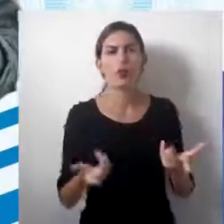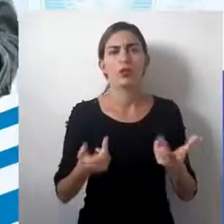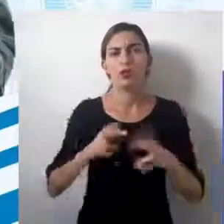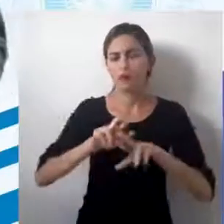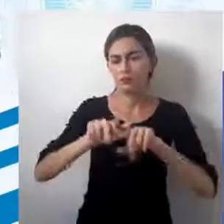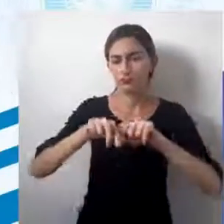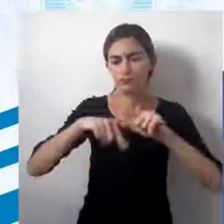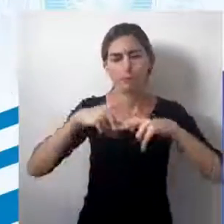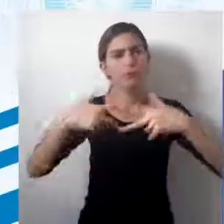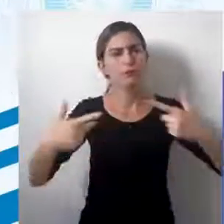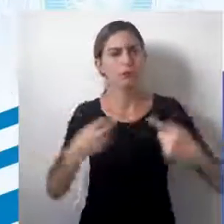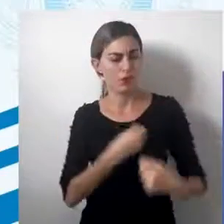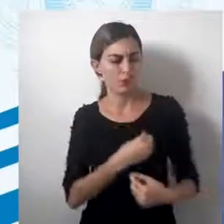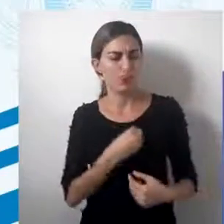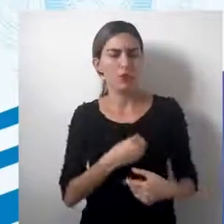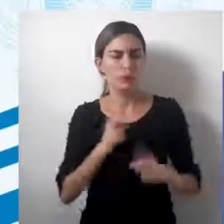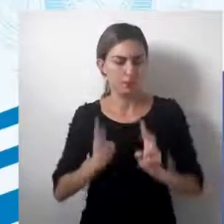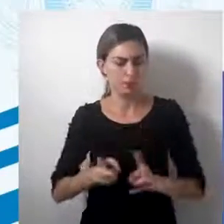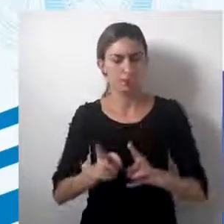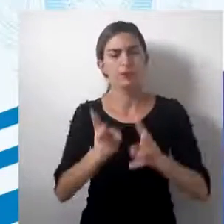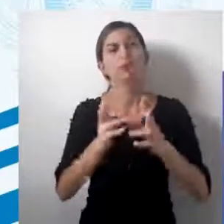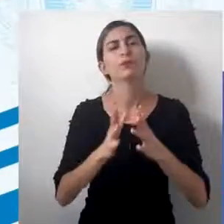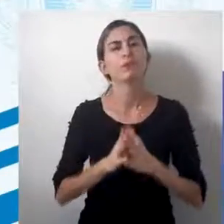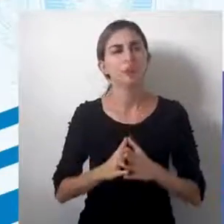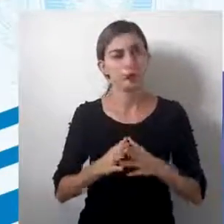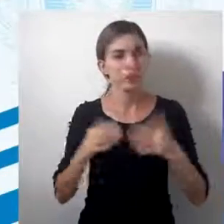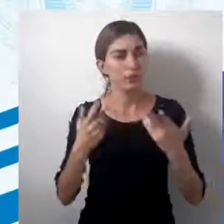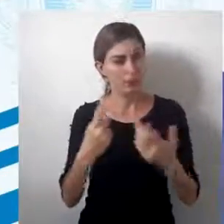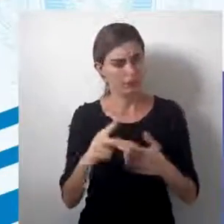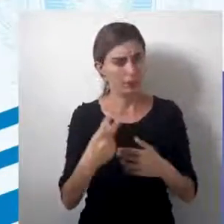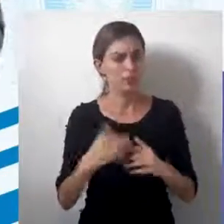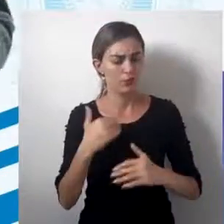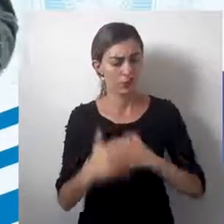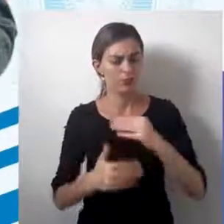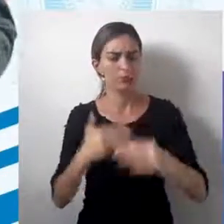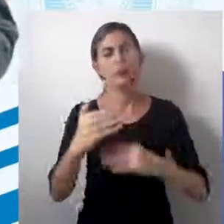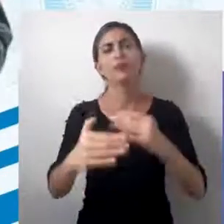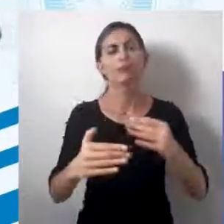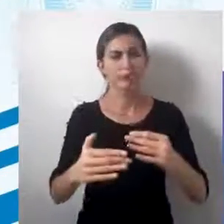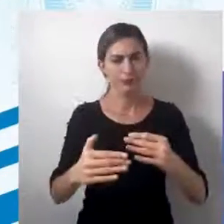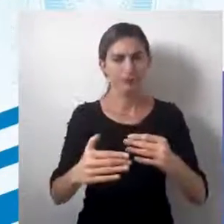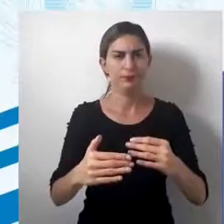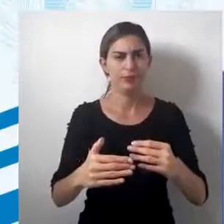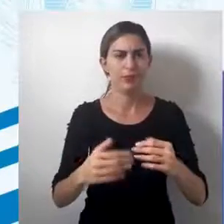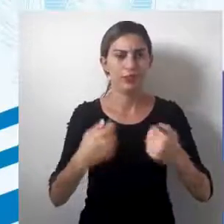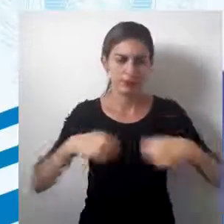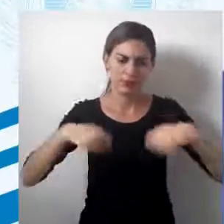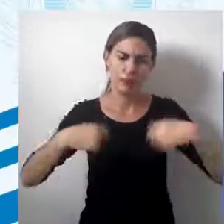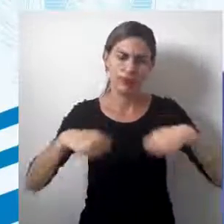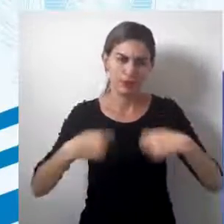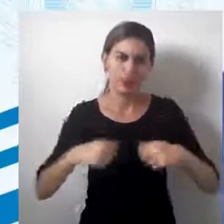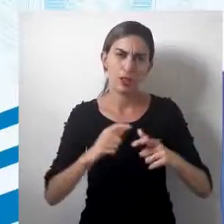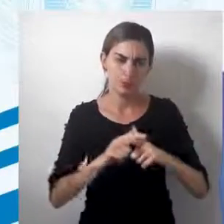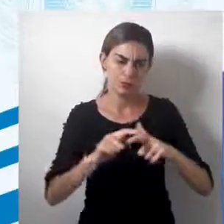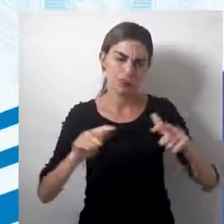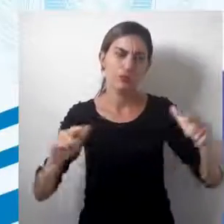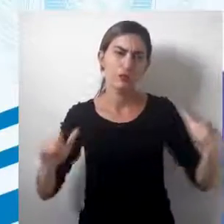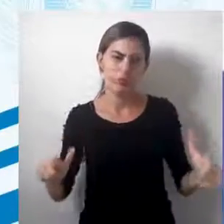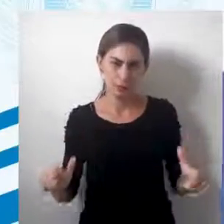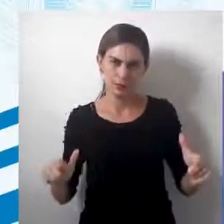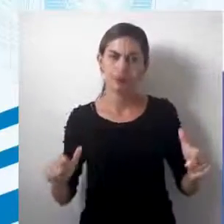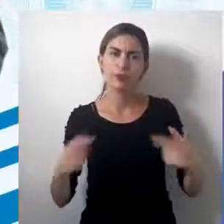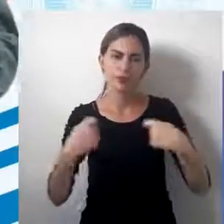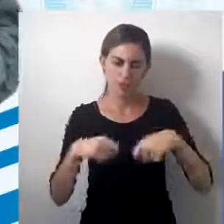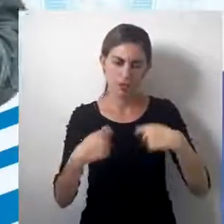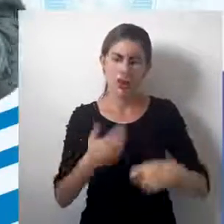conseguir recursos para a sua sobrevivência. Isso daí vai avançando. As necessidades vão aumentando,